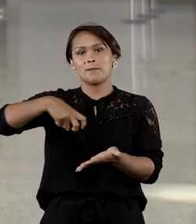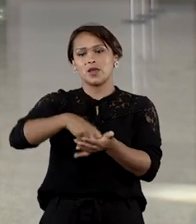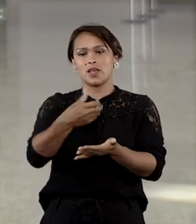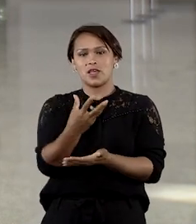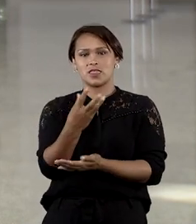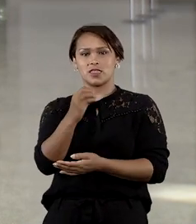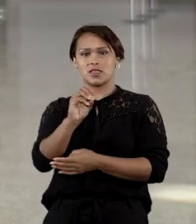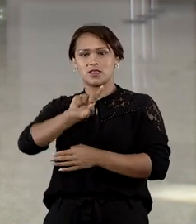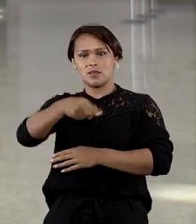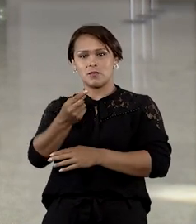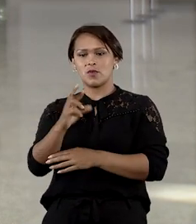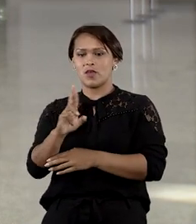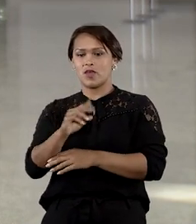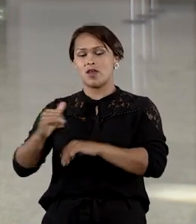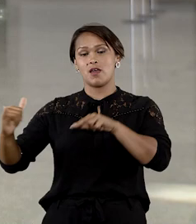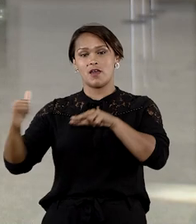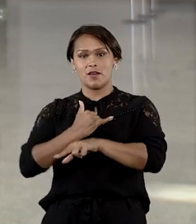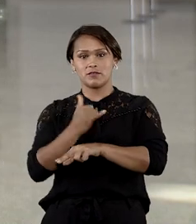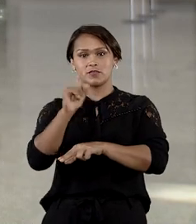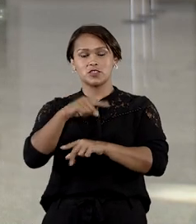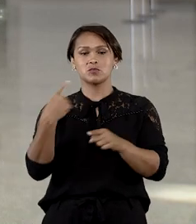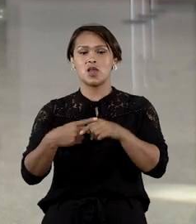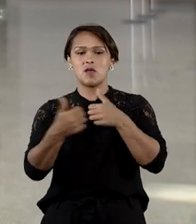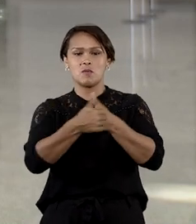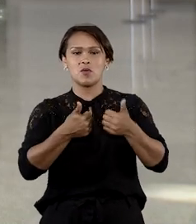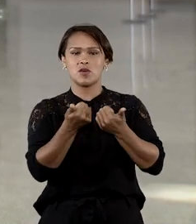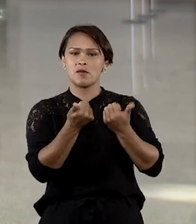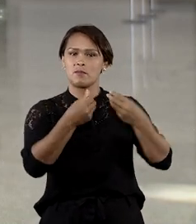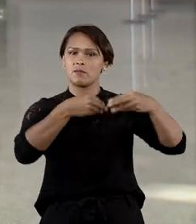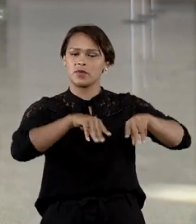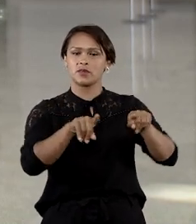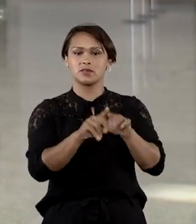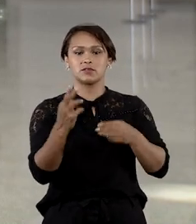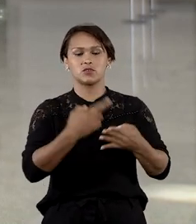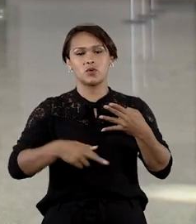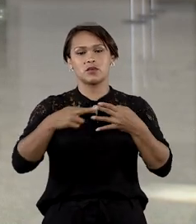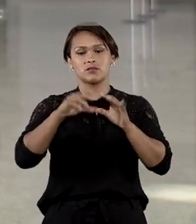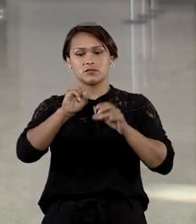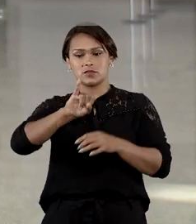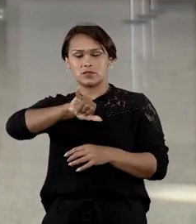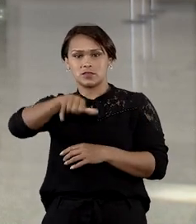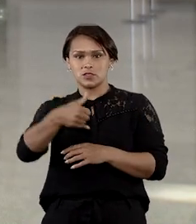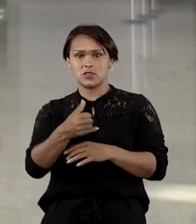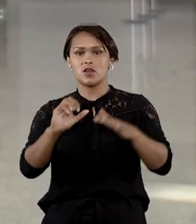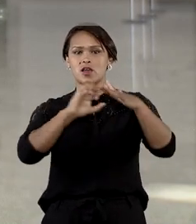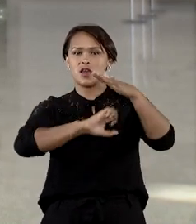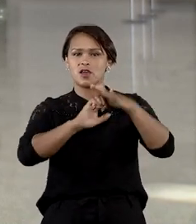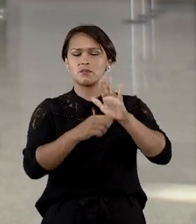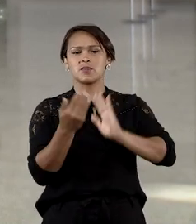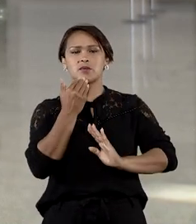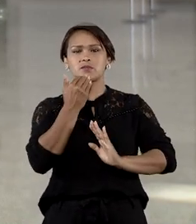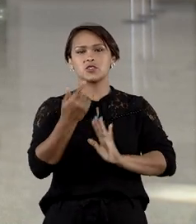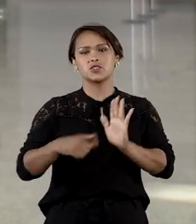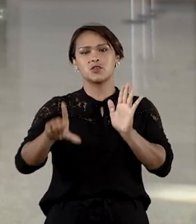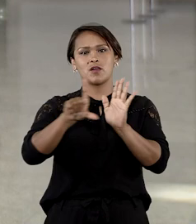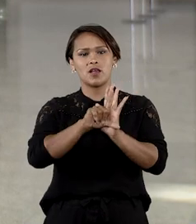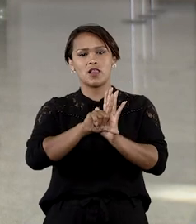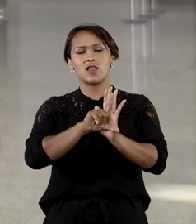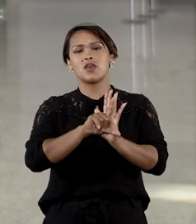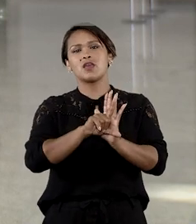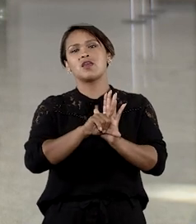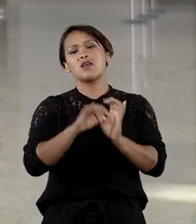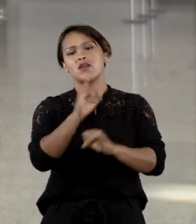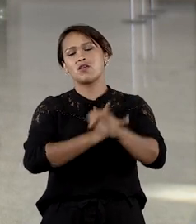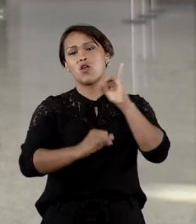pagar R$ mil para as vítimas, a título de danos morais. No recurso ao STJ, a empresa invocou a lei referente ao